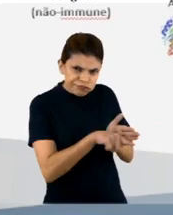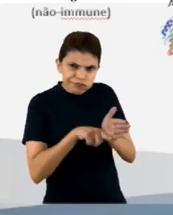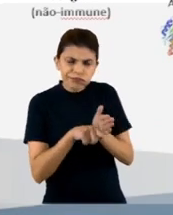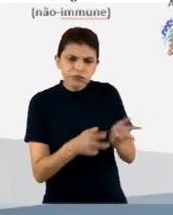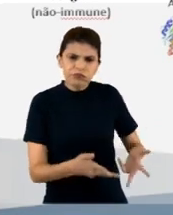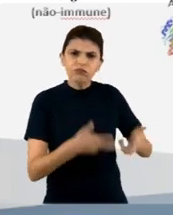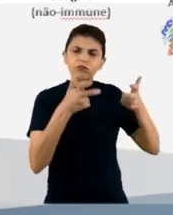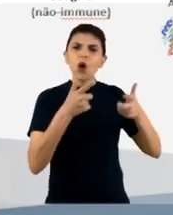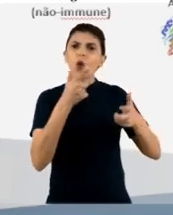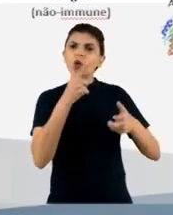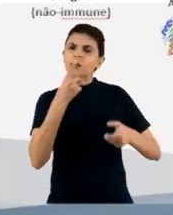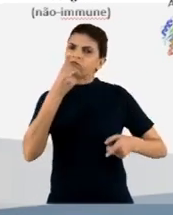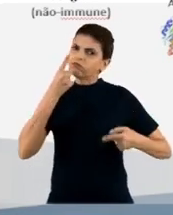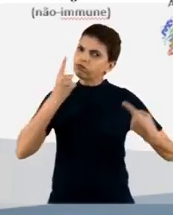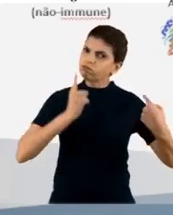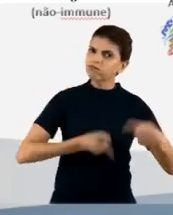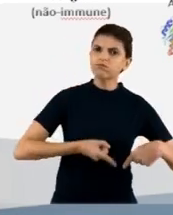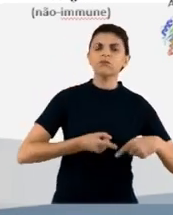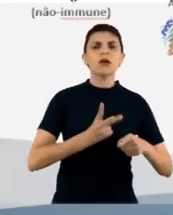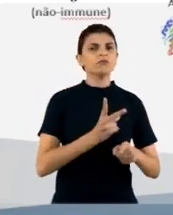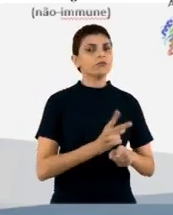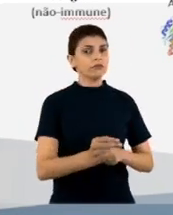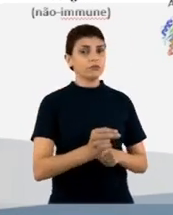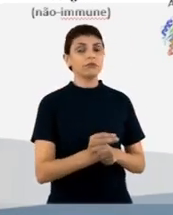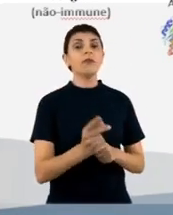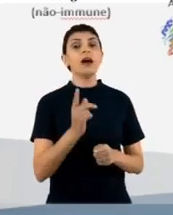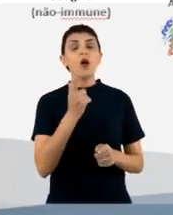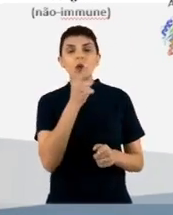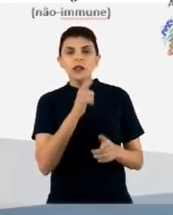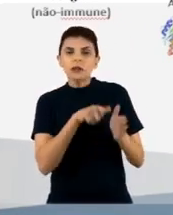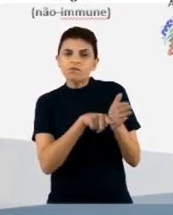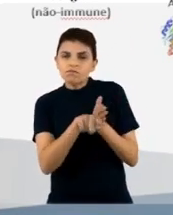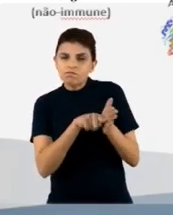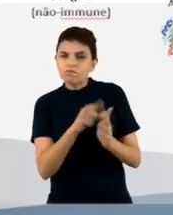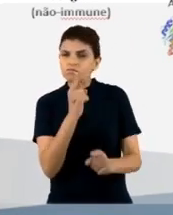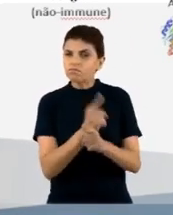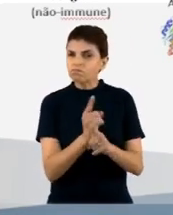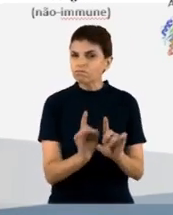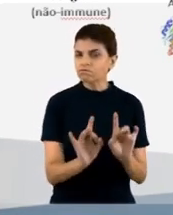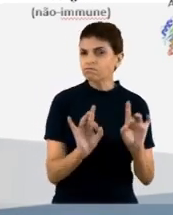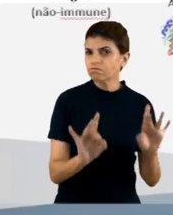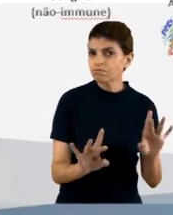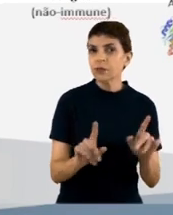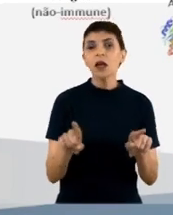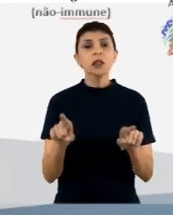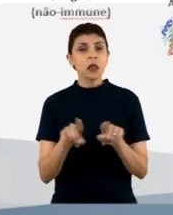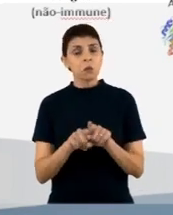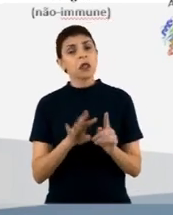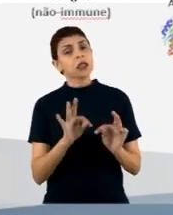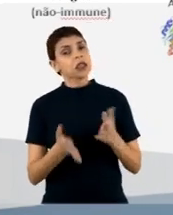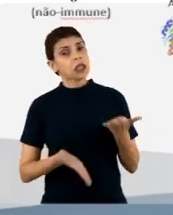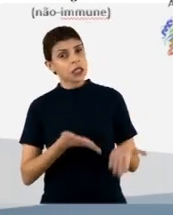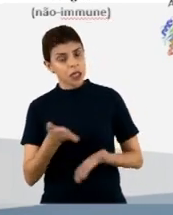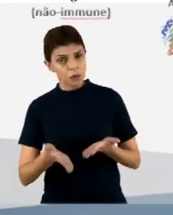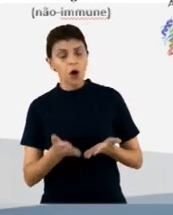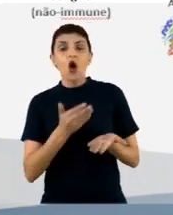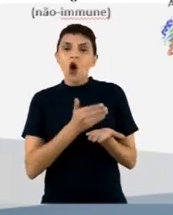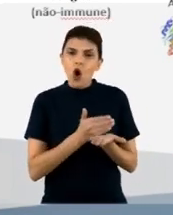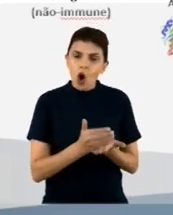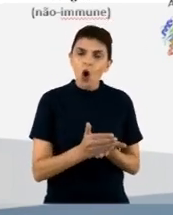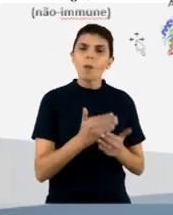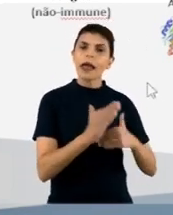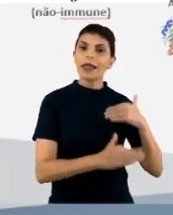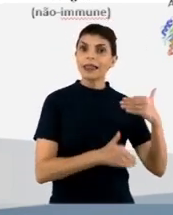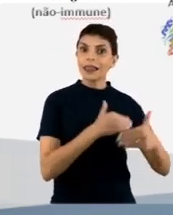contra ela, seja para diagnóstico, seja para tratamento. Então, a gente elege esse alvo e a gente inicia